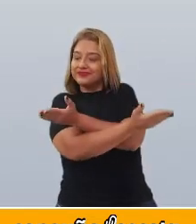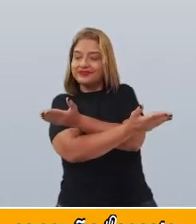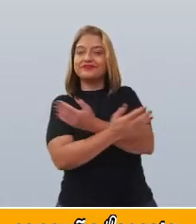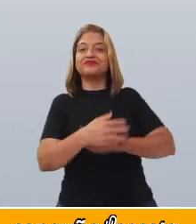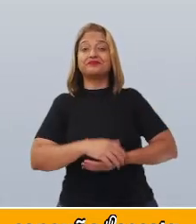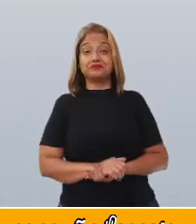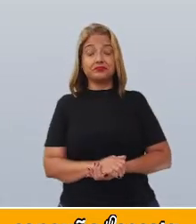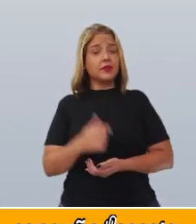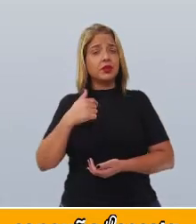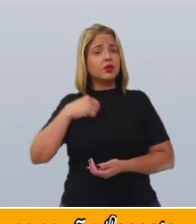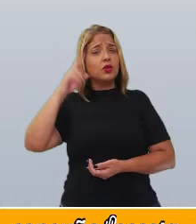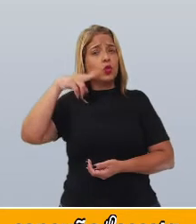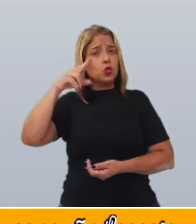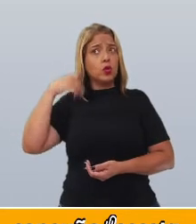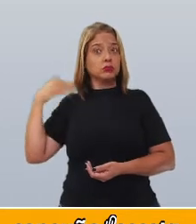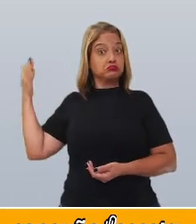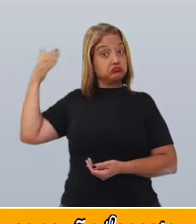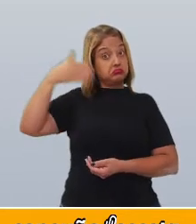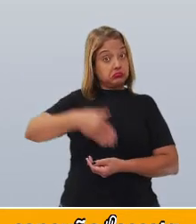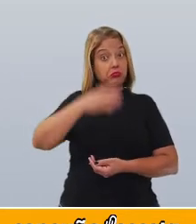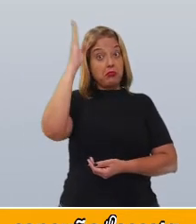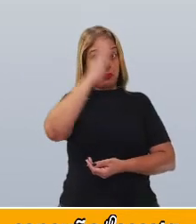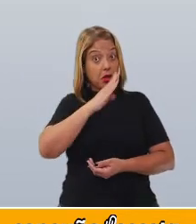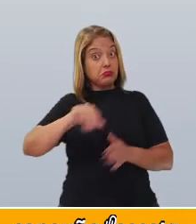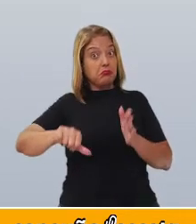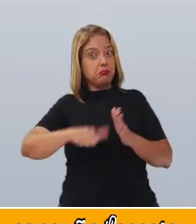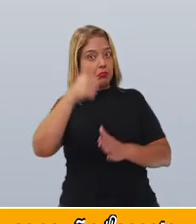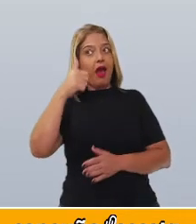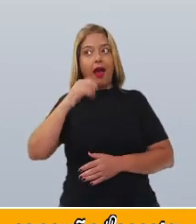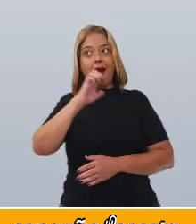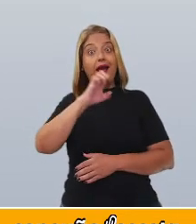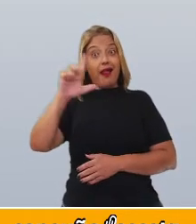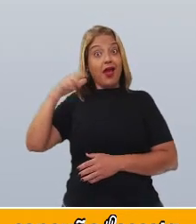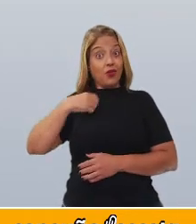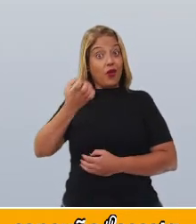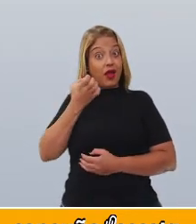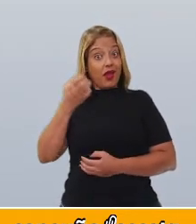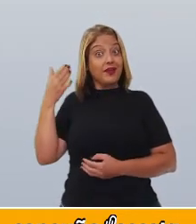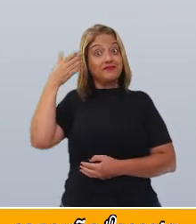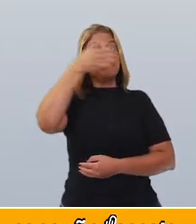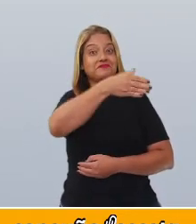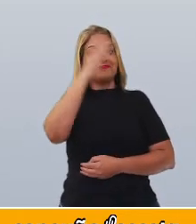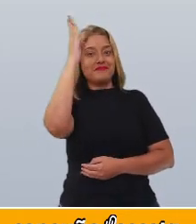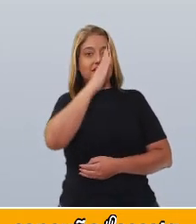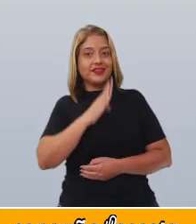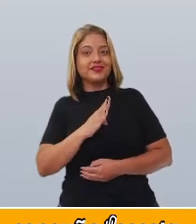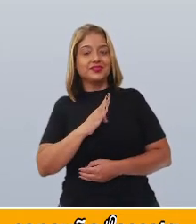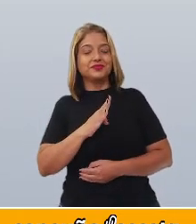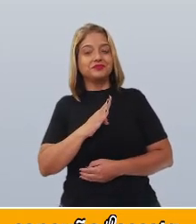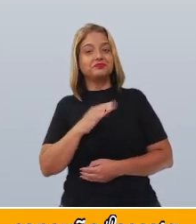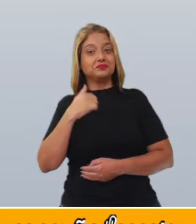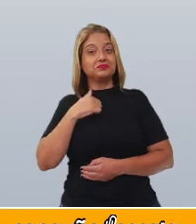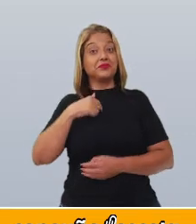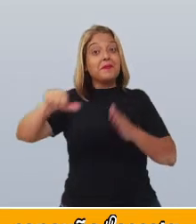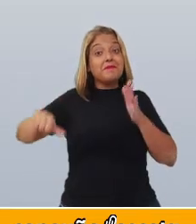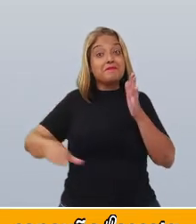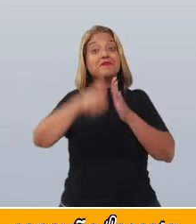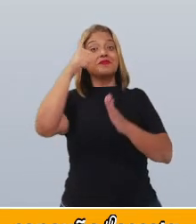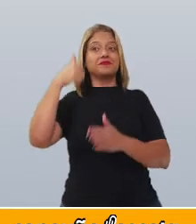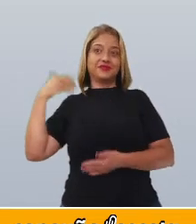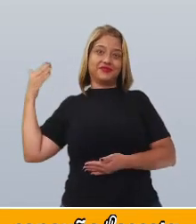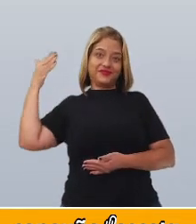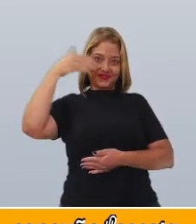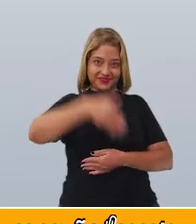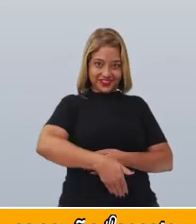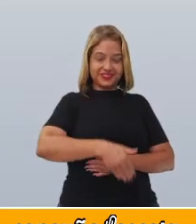havia vindo para o Brasil. Então eu disse, é claro que eu quero ir para o Brasil. Essa foi a minha primeira visita aqui.